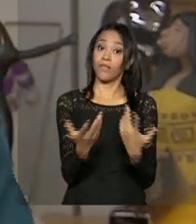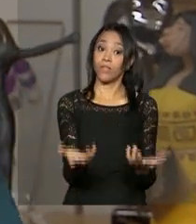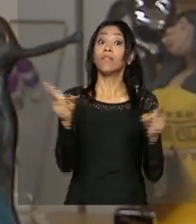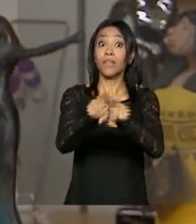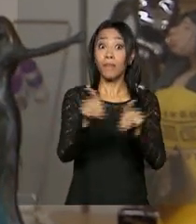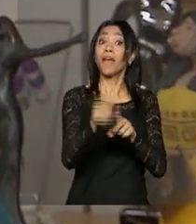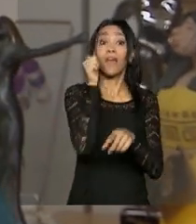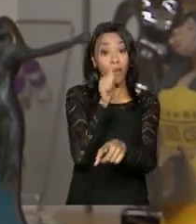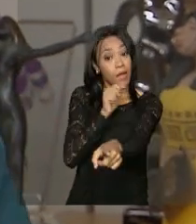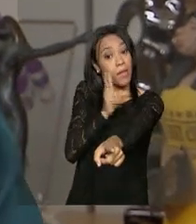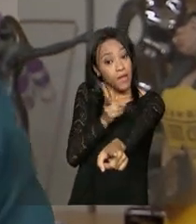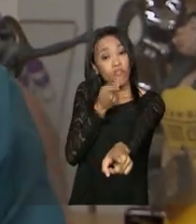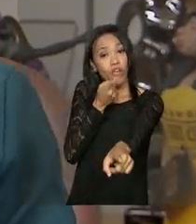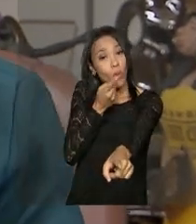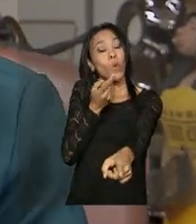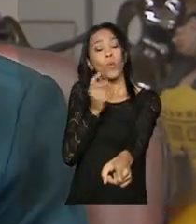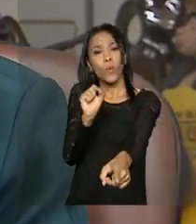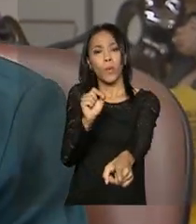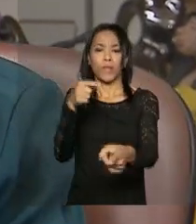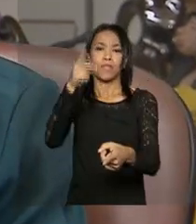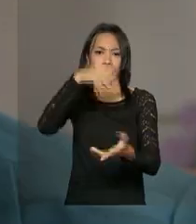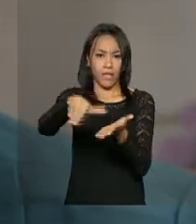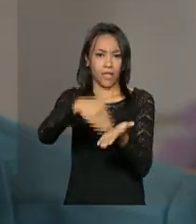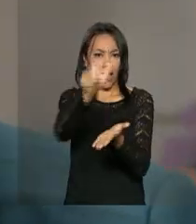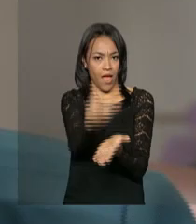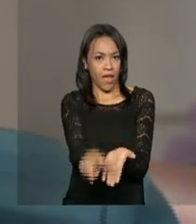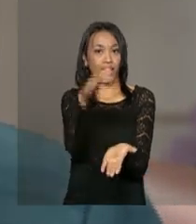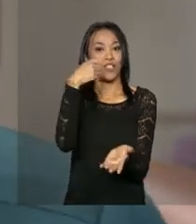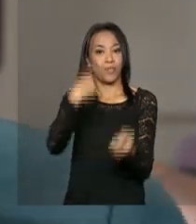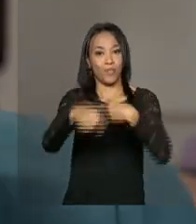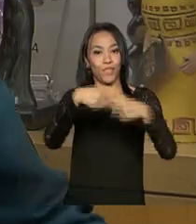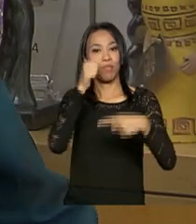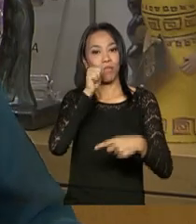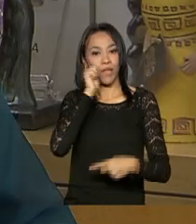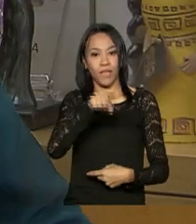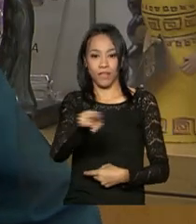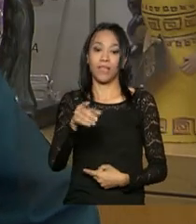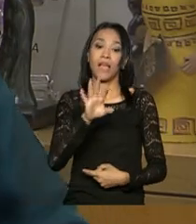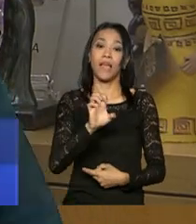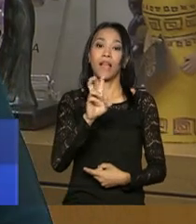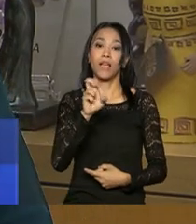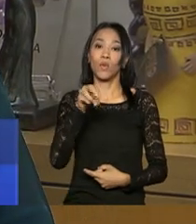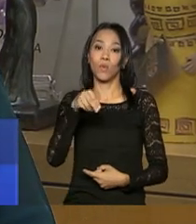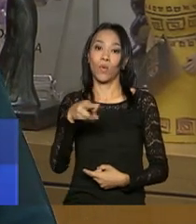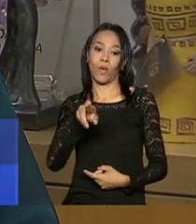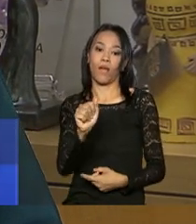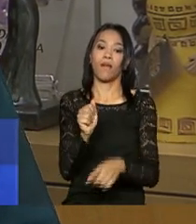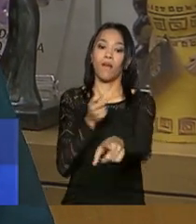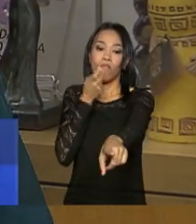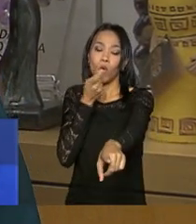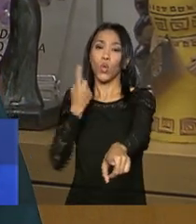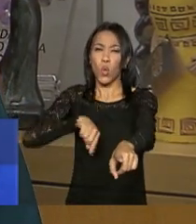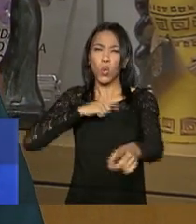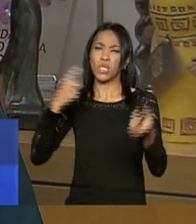compartilhado pela secretária de Políticas para as Mulheres, Eleonora Menecucci. Nós lutamos contra um